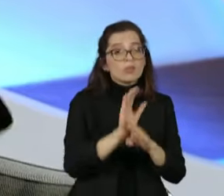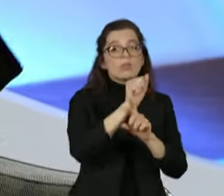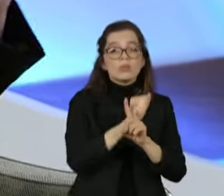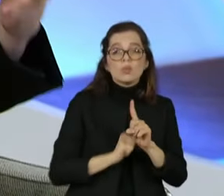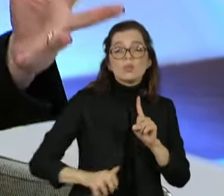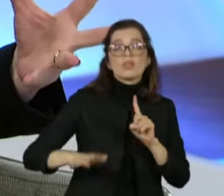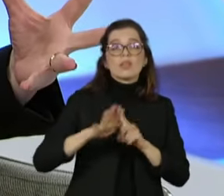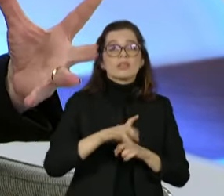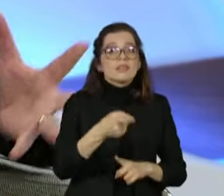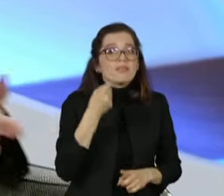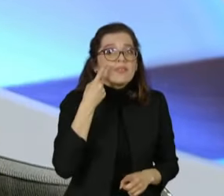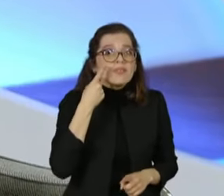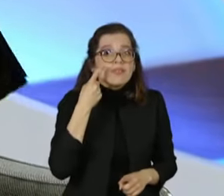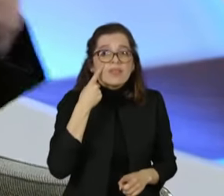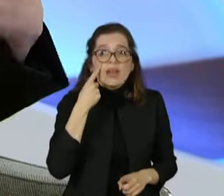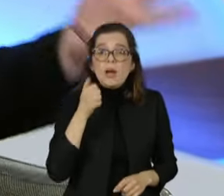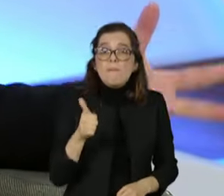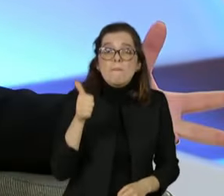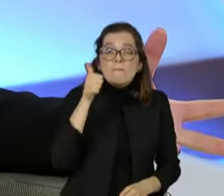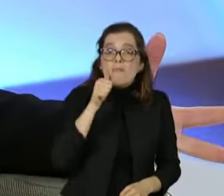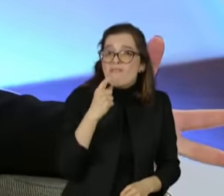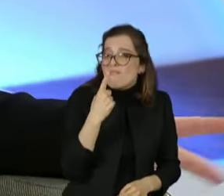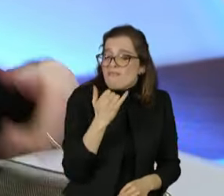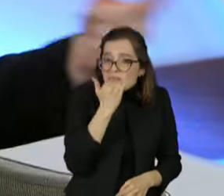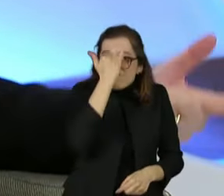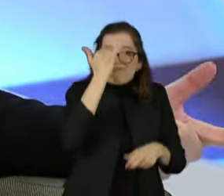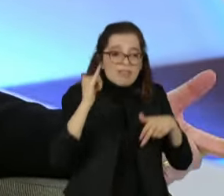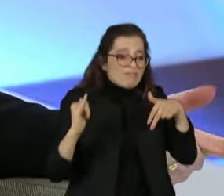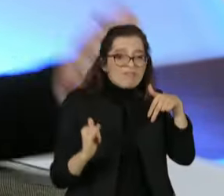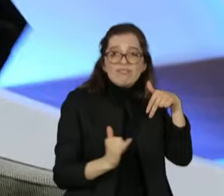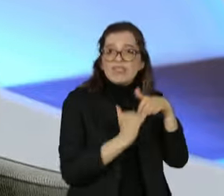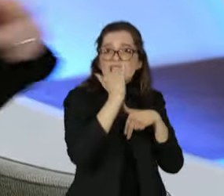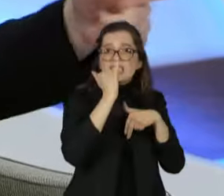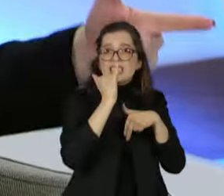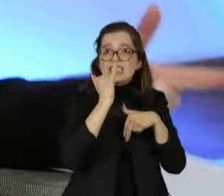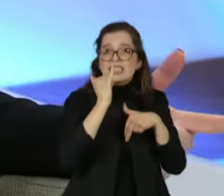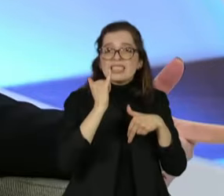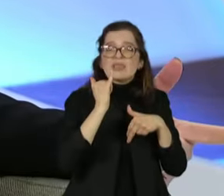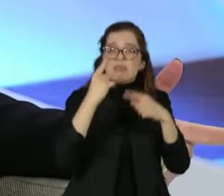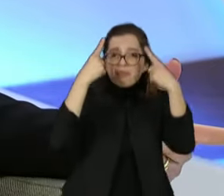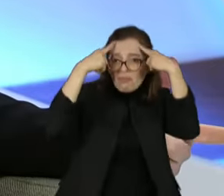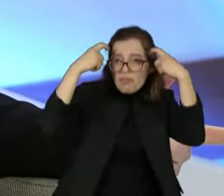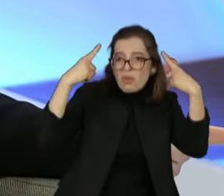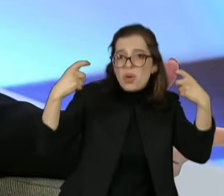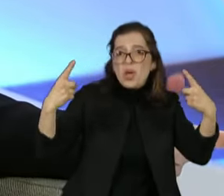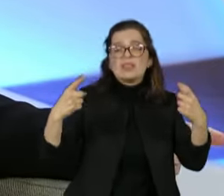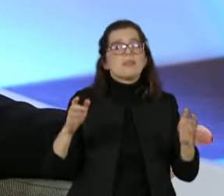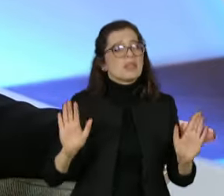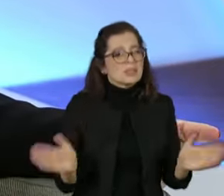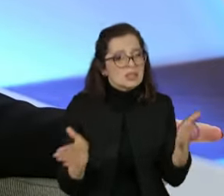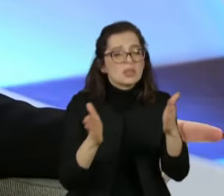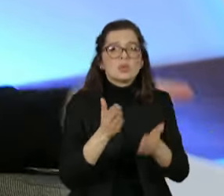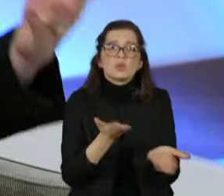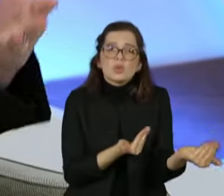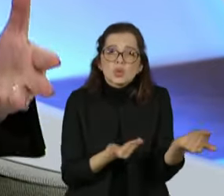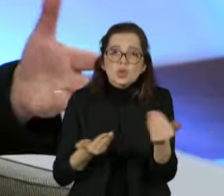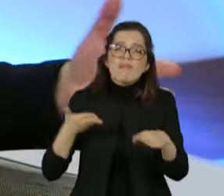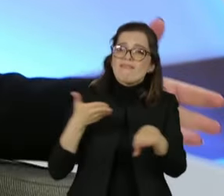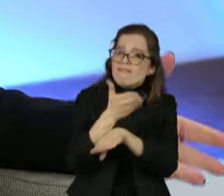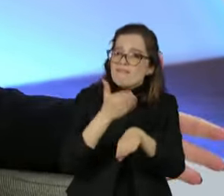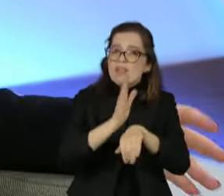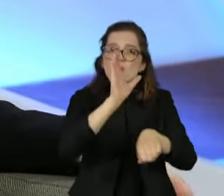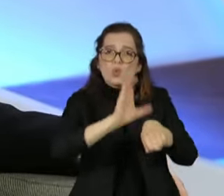violência, com toda essa situação e qualificação dessa juventude, desse trabalhador, para que ele entre no mercado de trabalho, mas também,